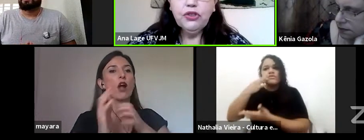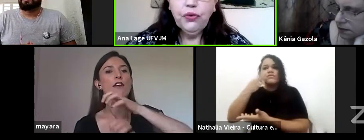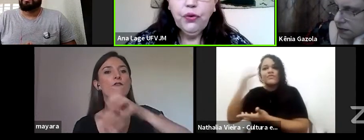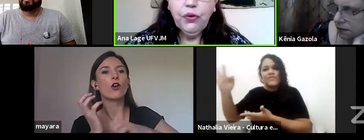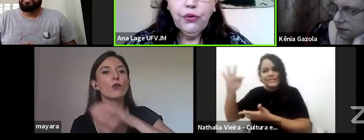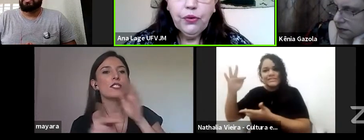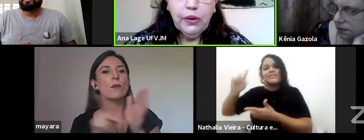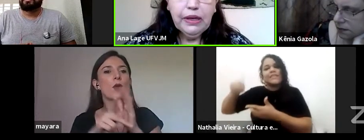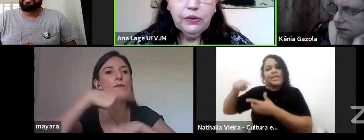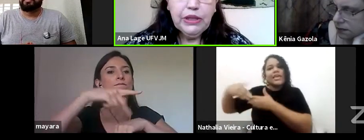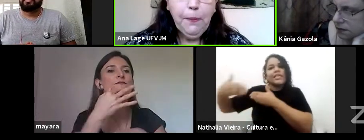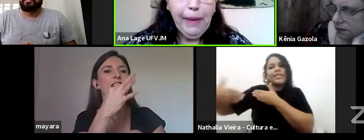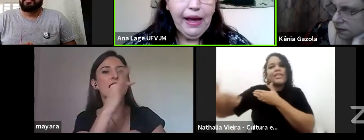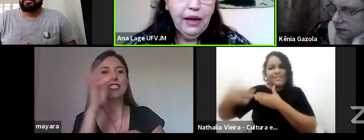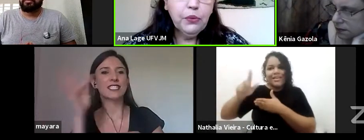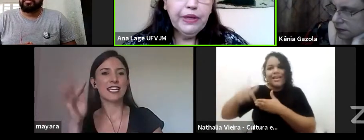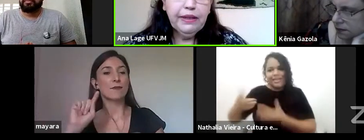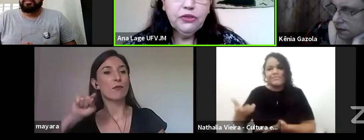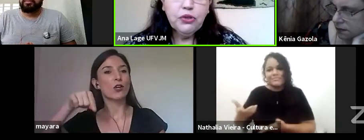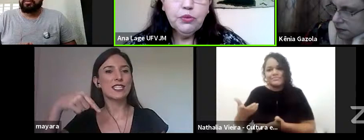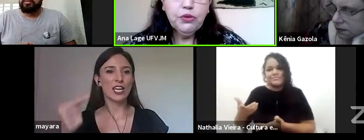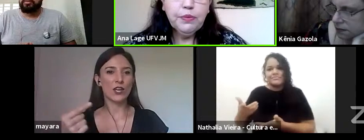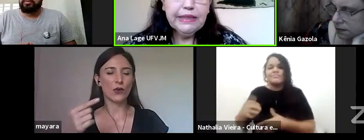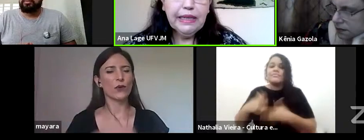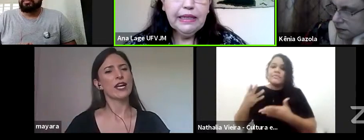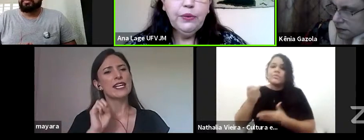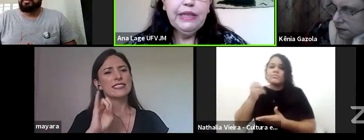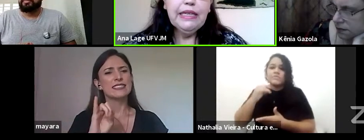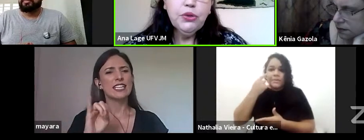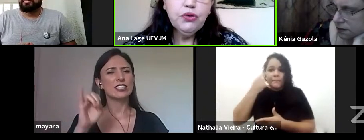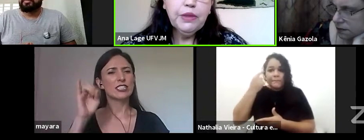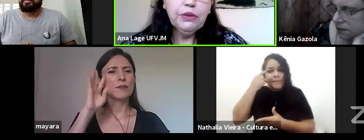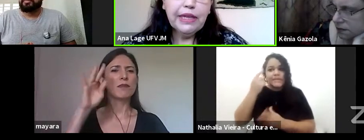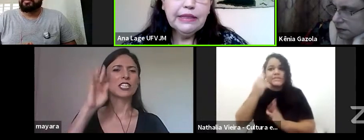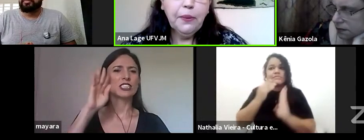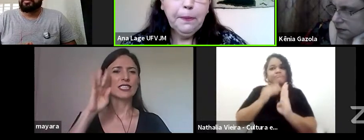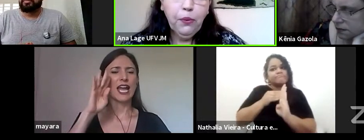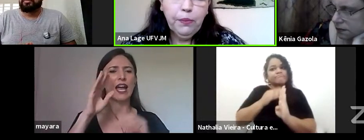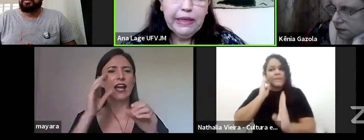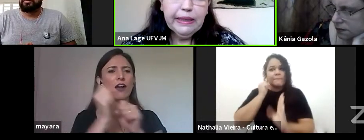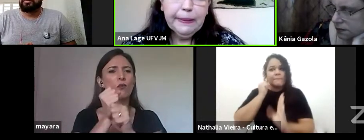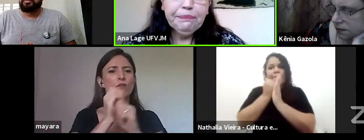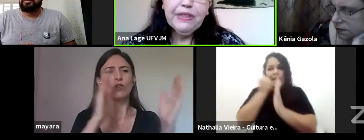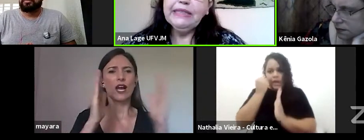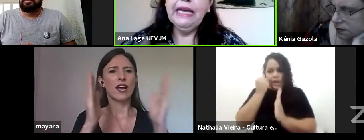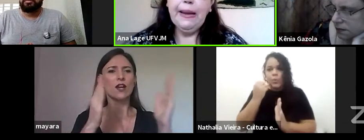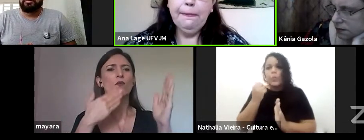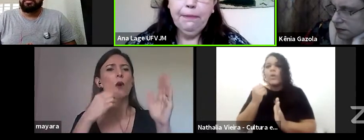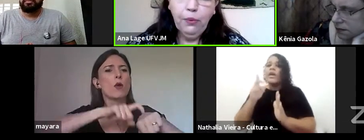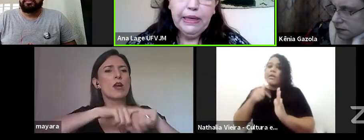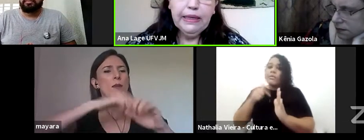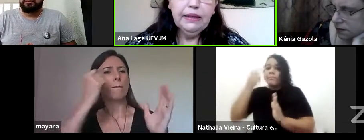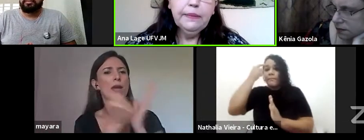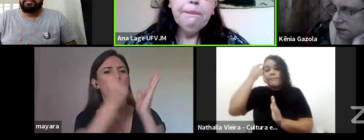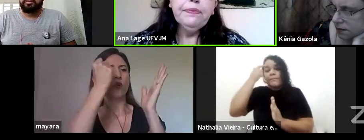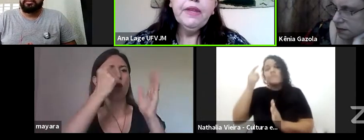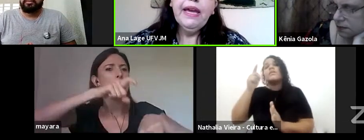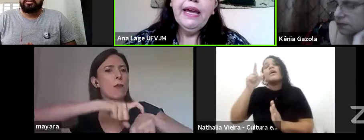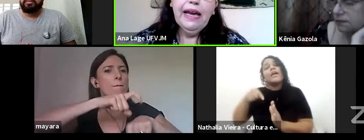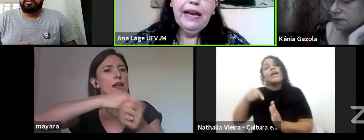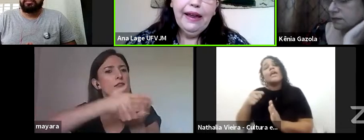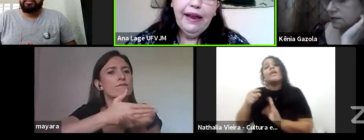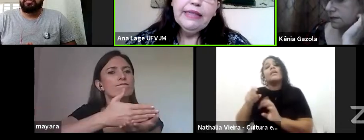Se a gente for usar um marco, né? A gente pode pensar que o início de uma educação pública, que se quer pública,